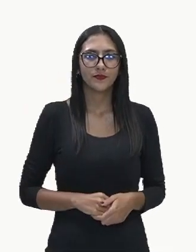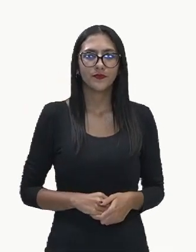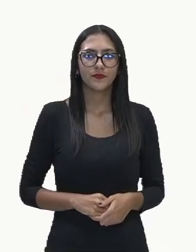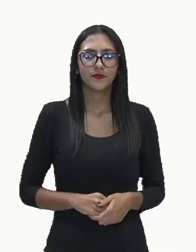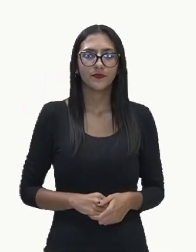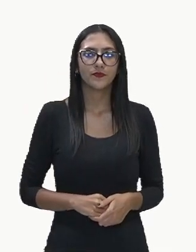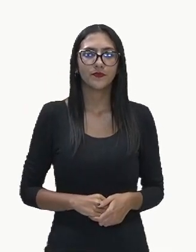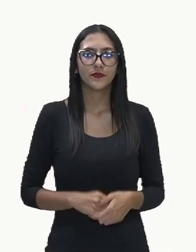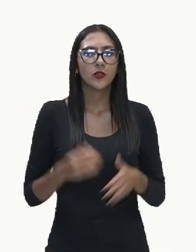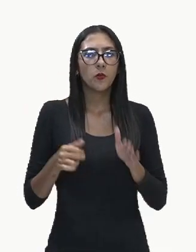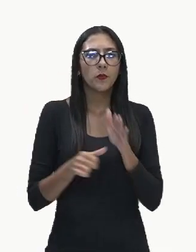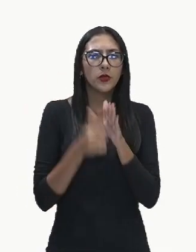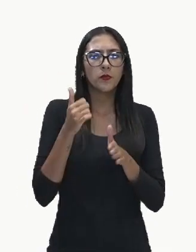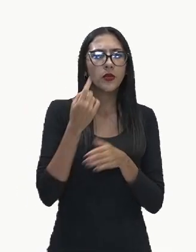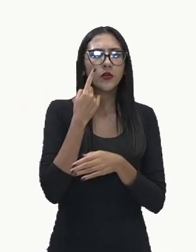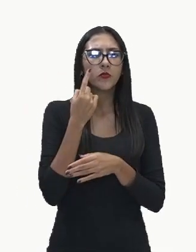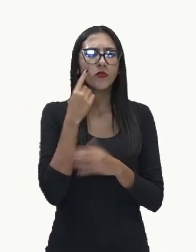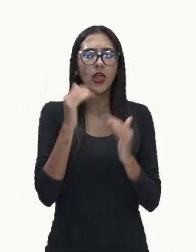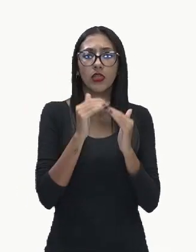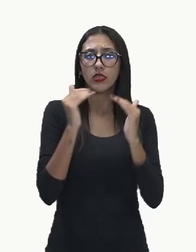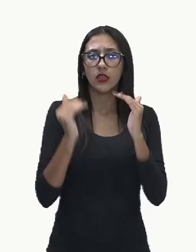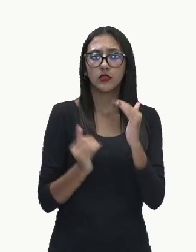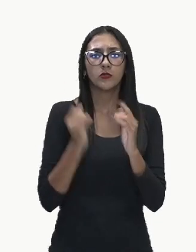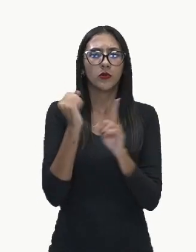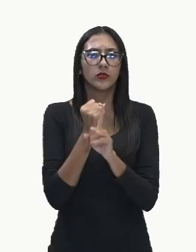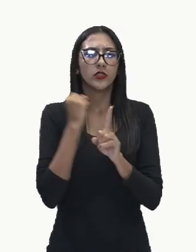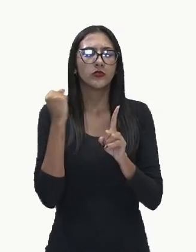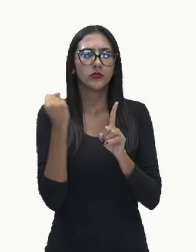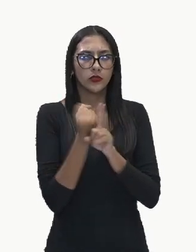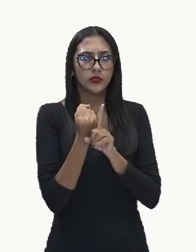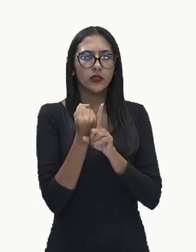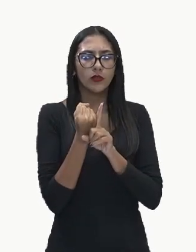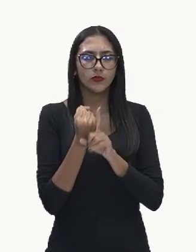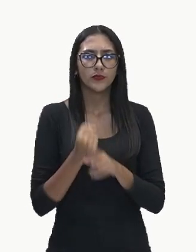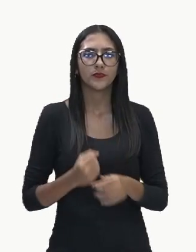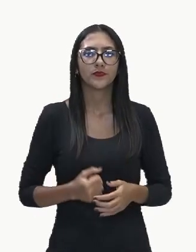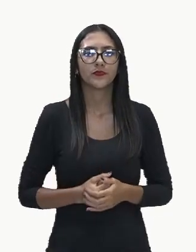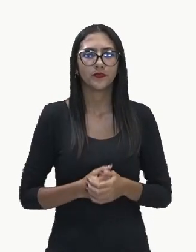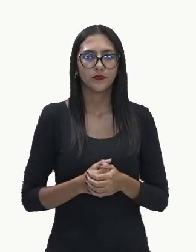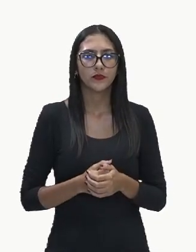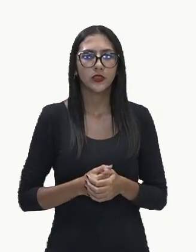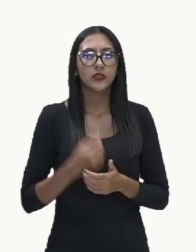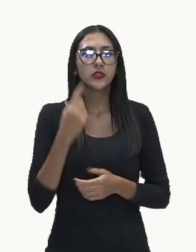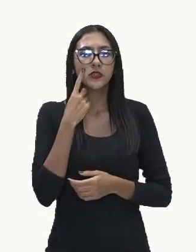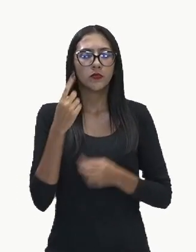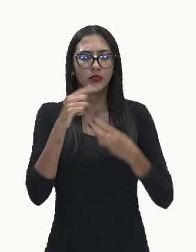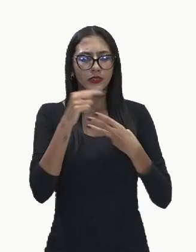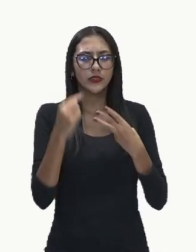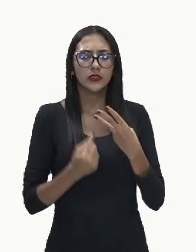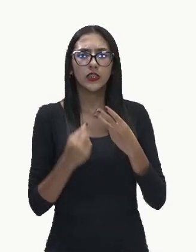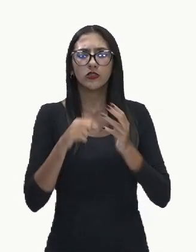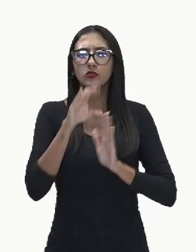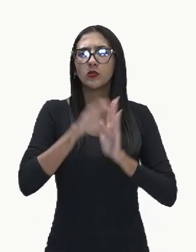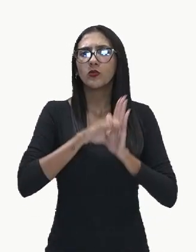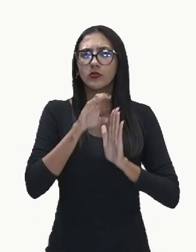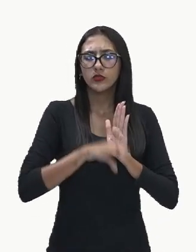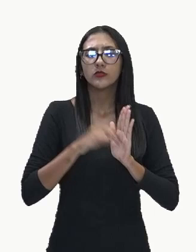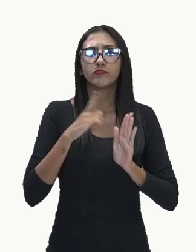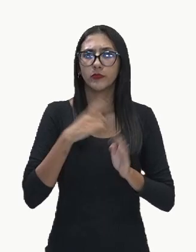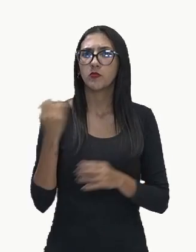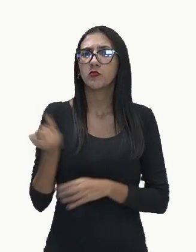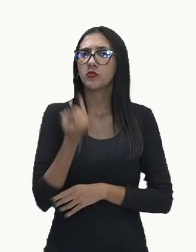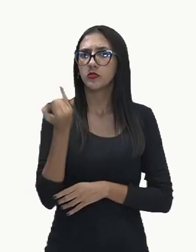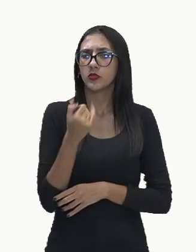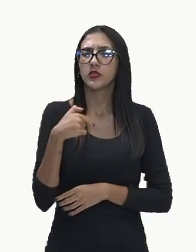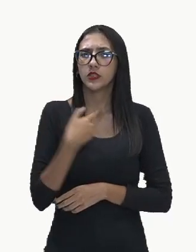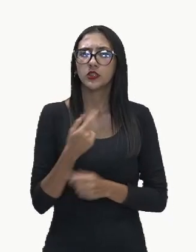vamos falar sobre desigualdade social, vamos aqui falar sobre três conceitos que são importantes para a